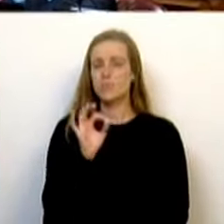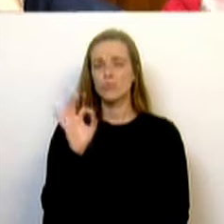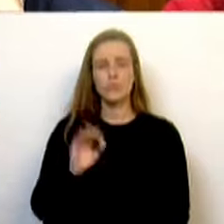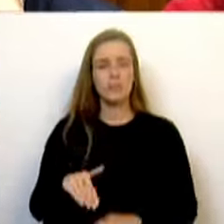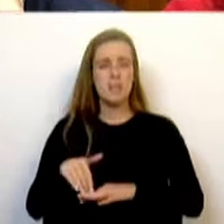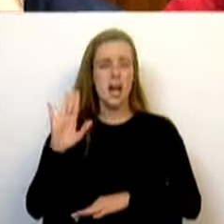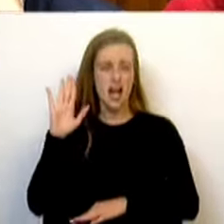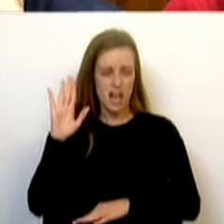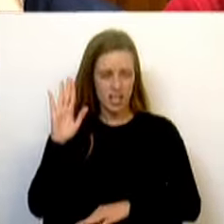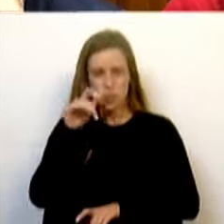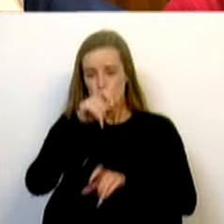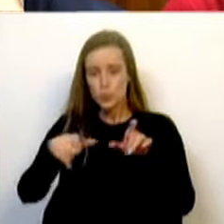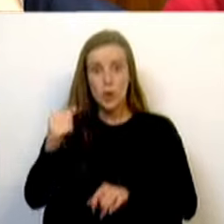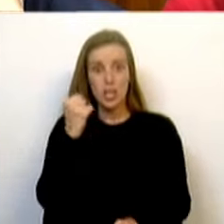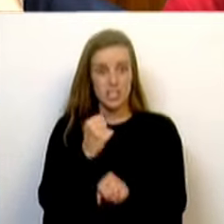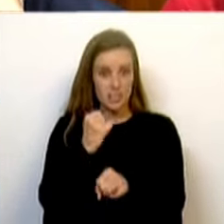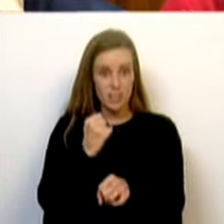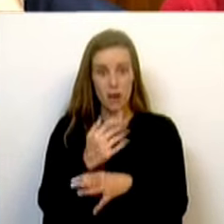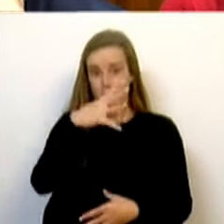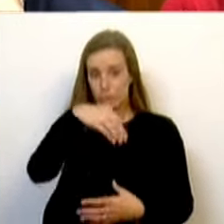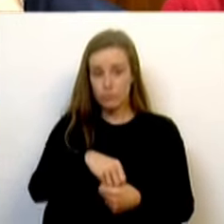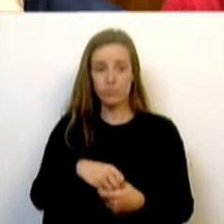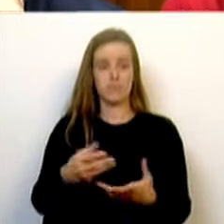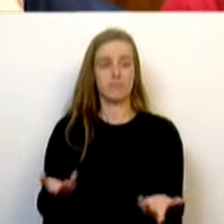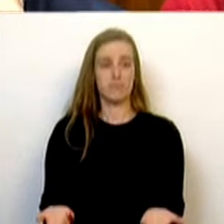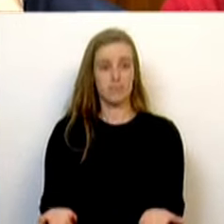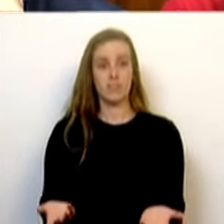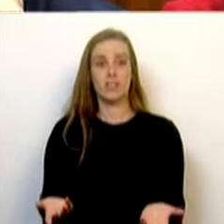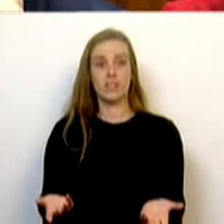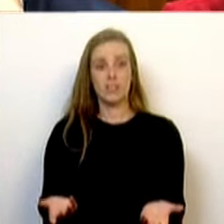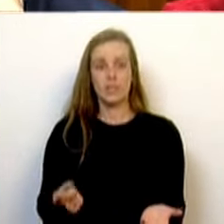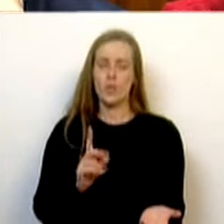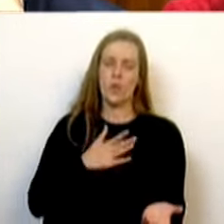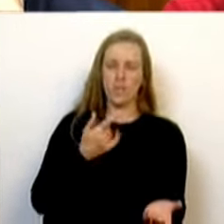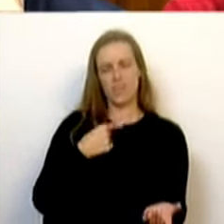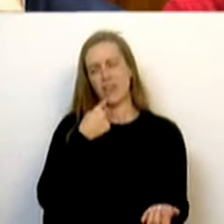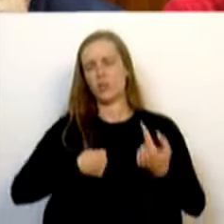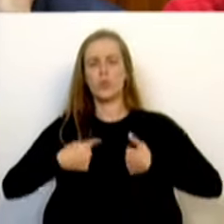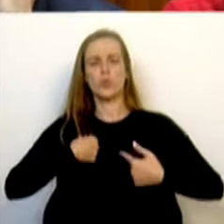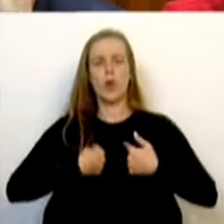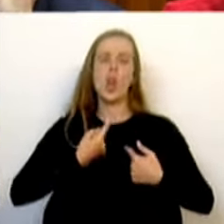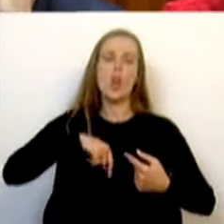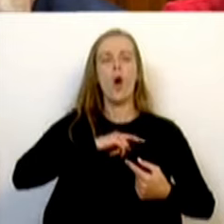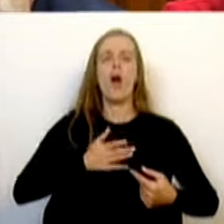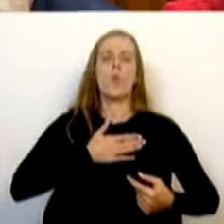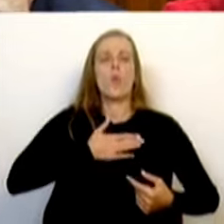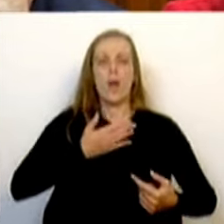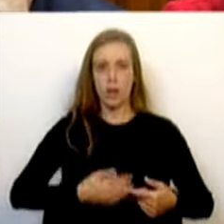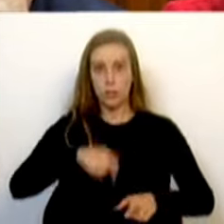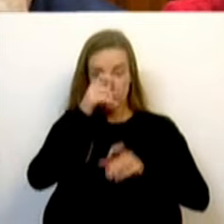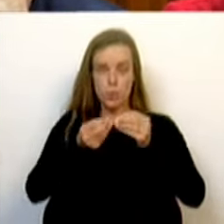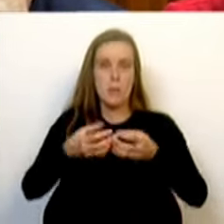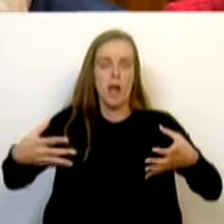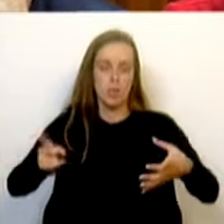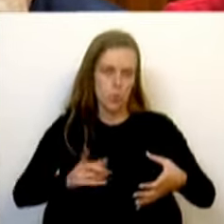de profissionais, não venham dizer que nós não queremos que haja mais profissionais no Serviço Nacional de Saúde. Queremos e